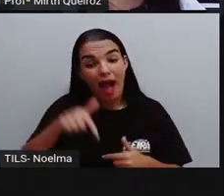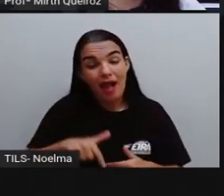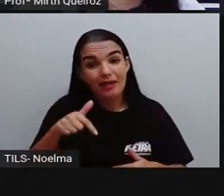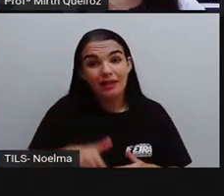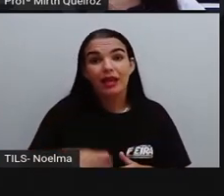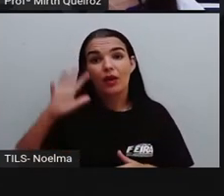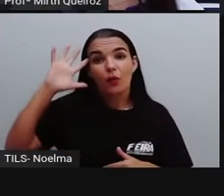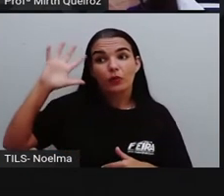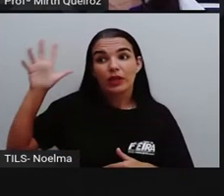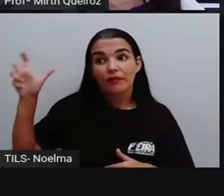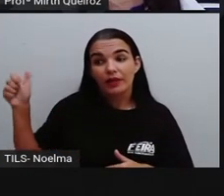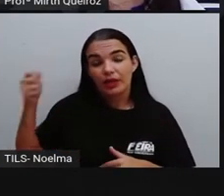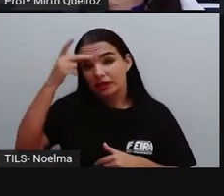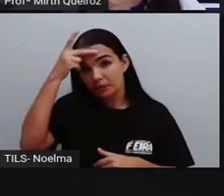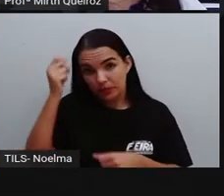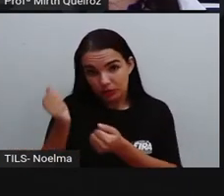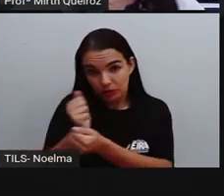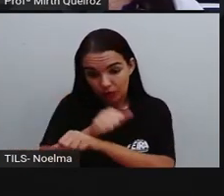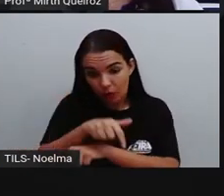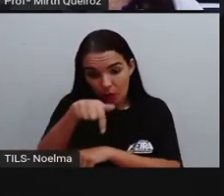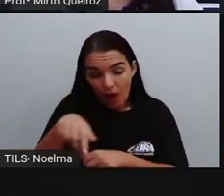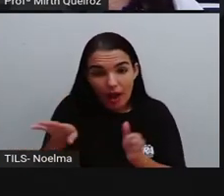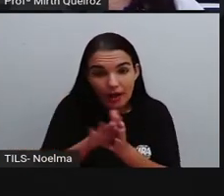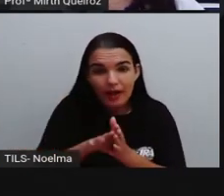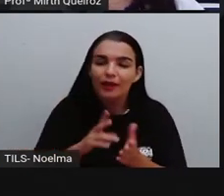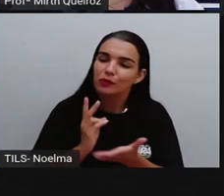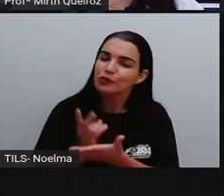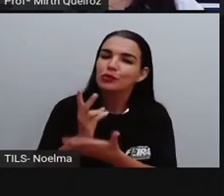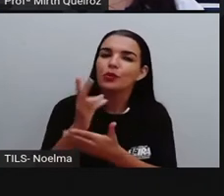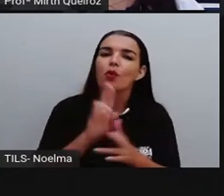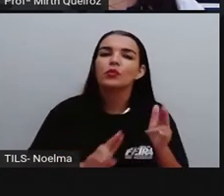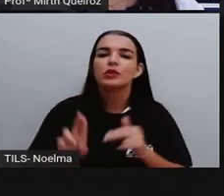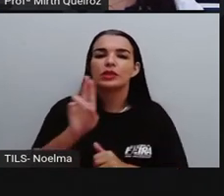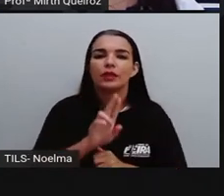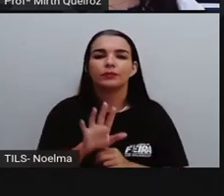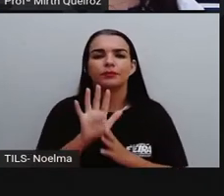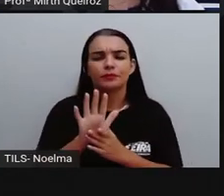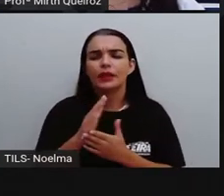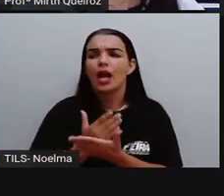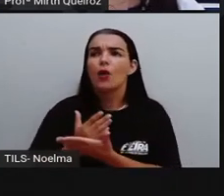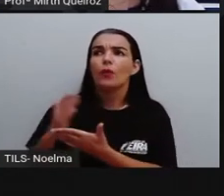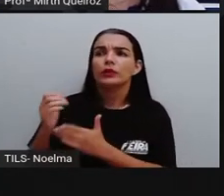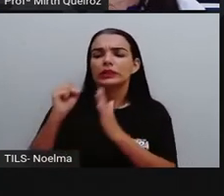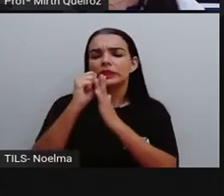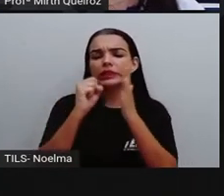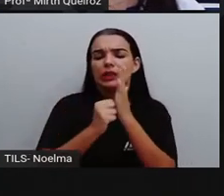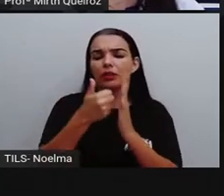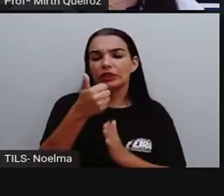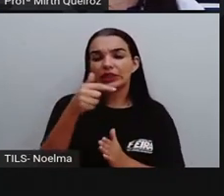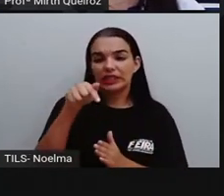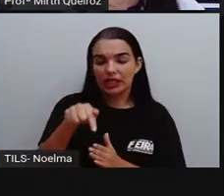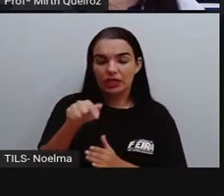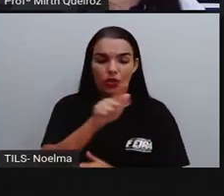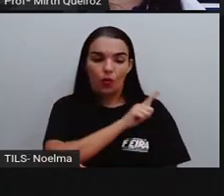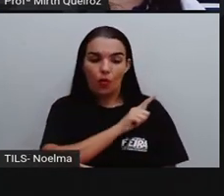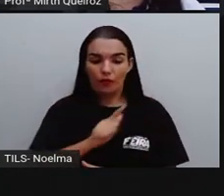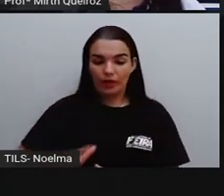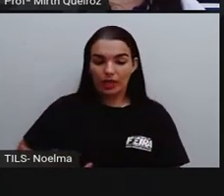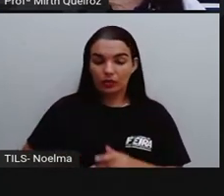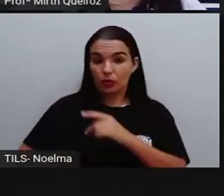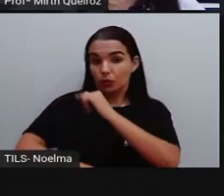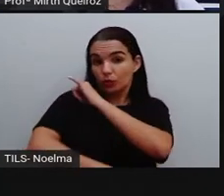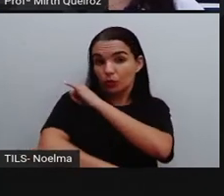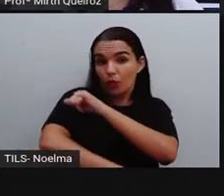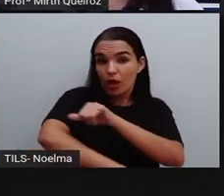tradição aqui no Brasil. No início do século XVII, o governador do Rio de Janeiro ordenou que o açúcar